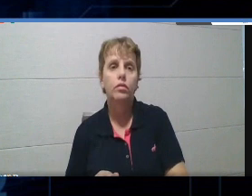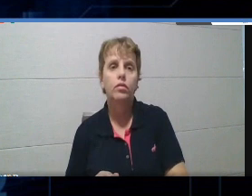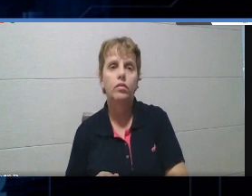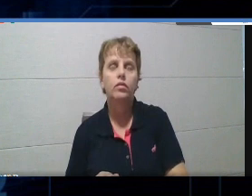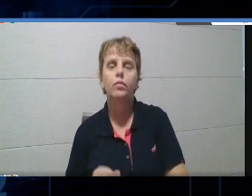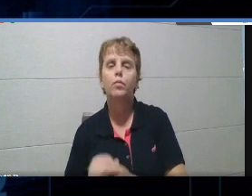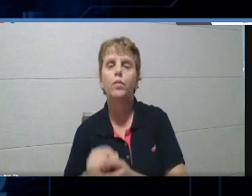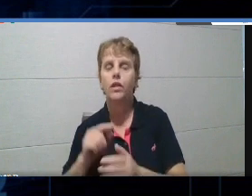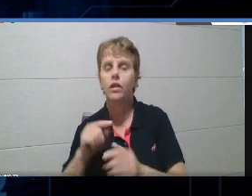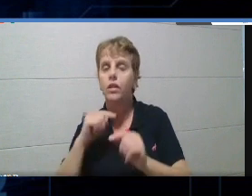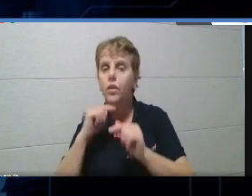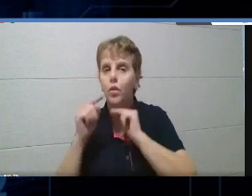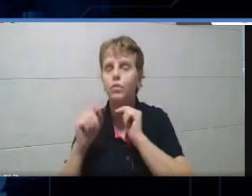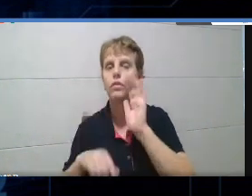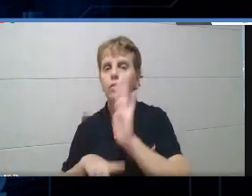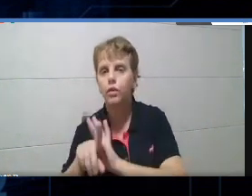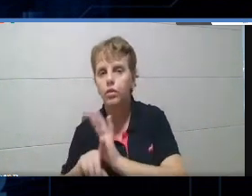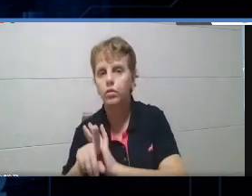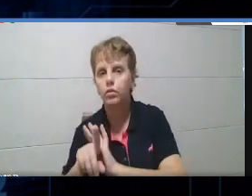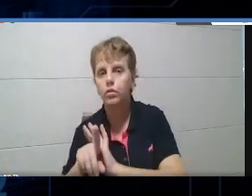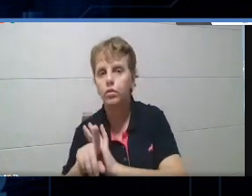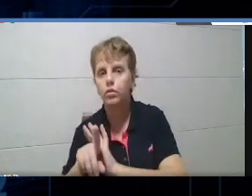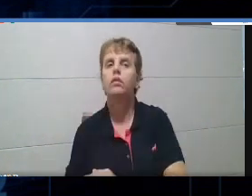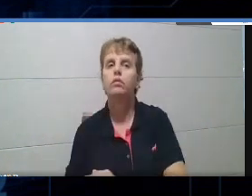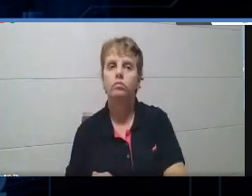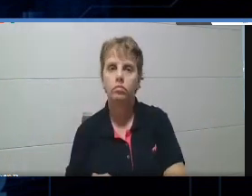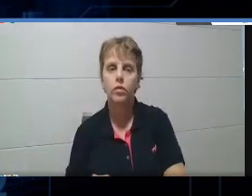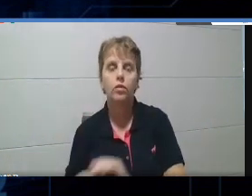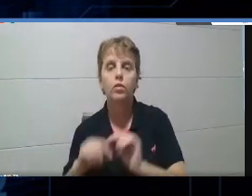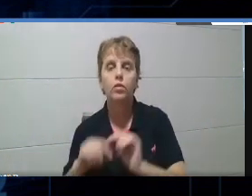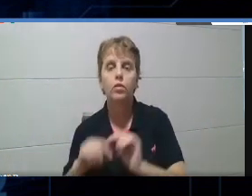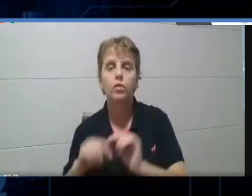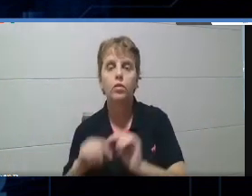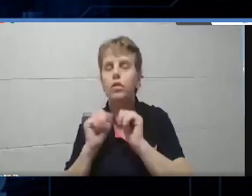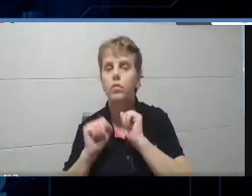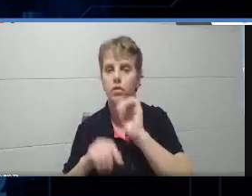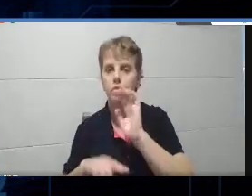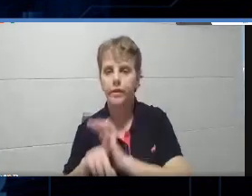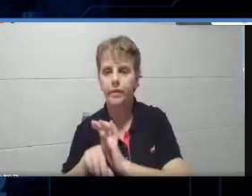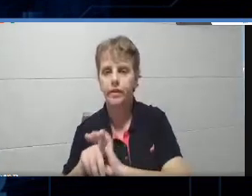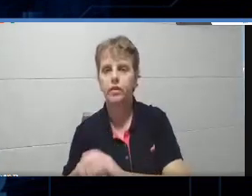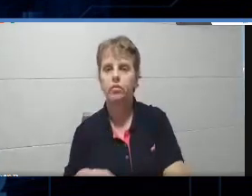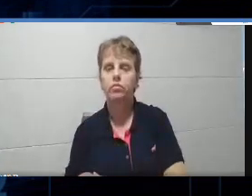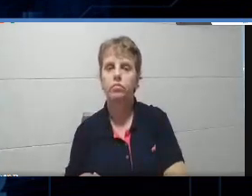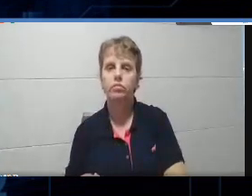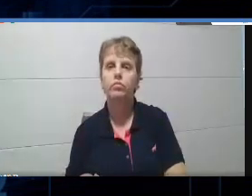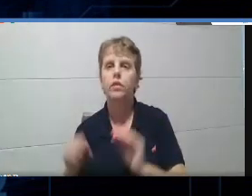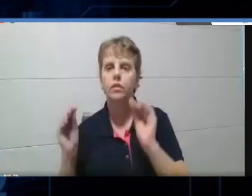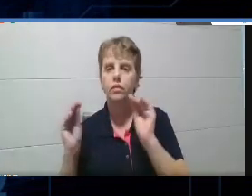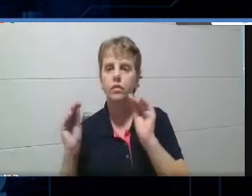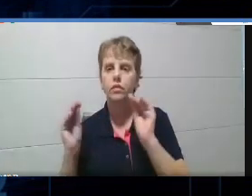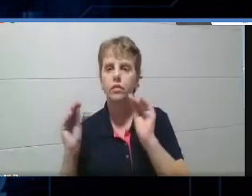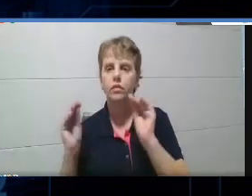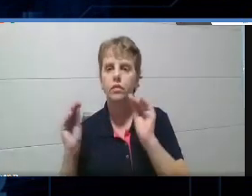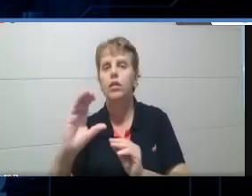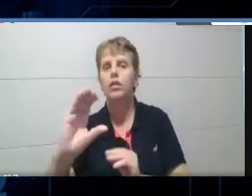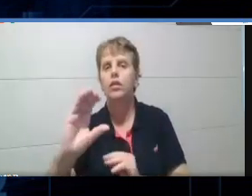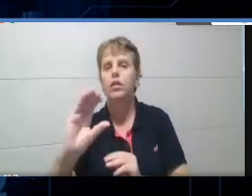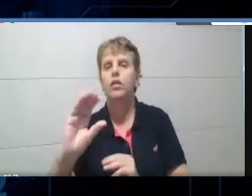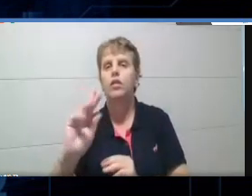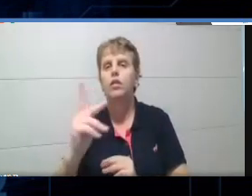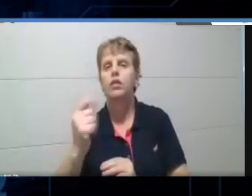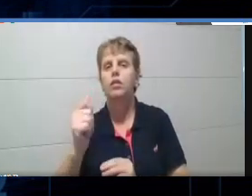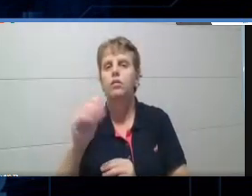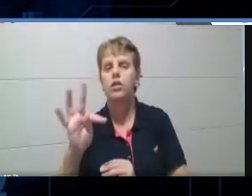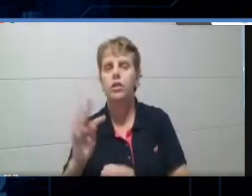dúvidas de vocês se eu deixei passar alguma coisa ou se vocês ficarem com dúvida em alguma coisa, tá bom? Então, postem nos comentários que o moderador vai estar